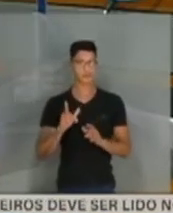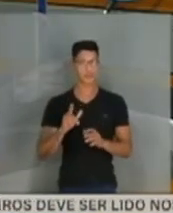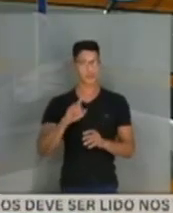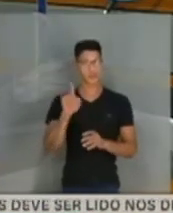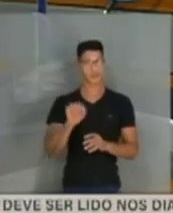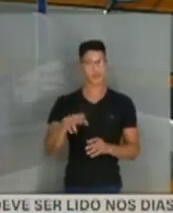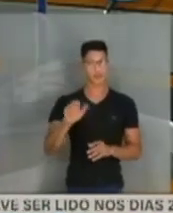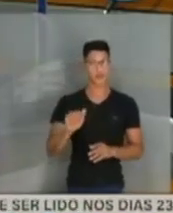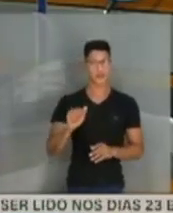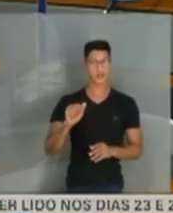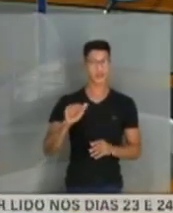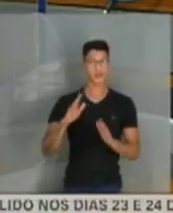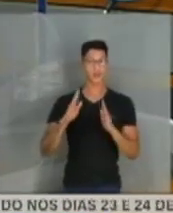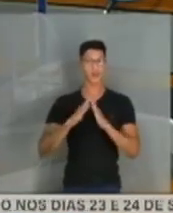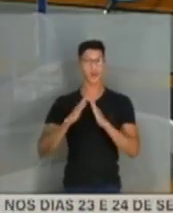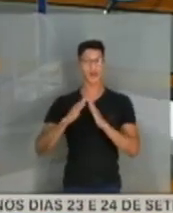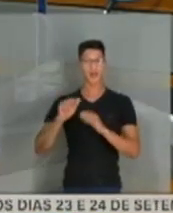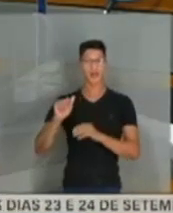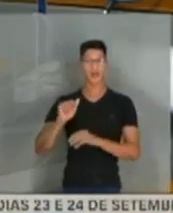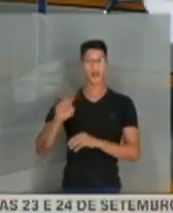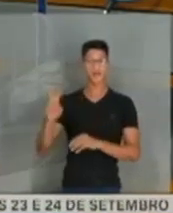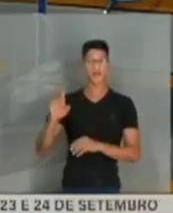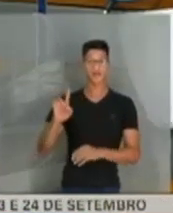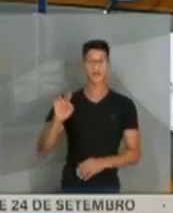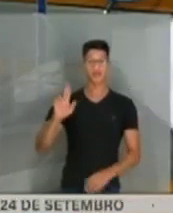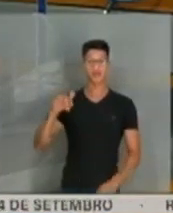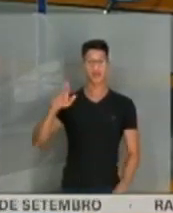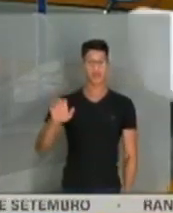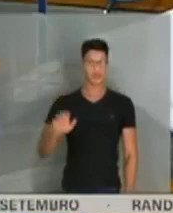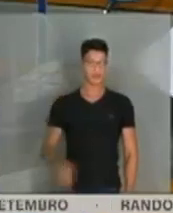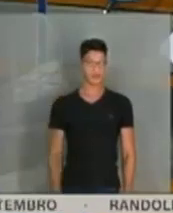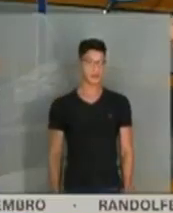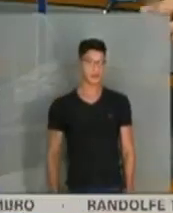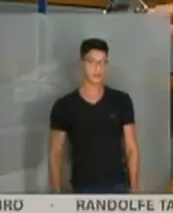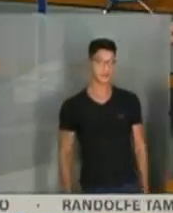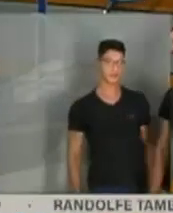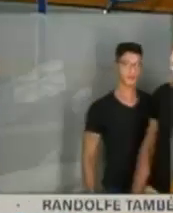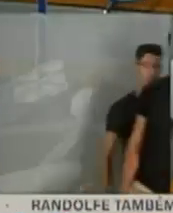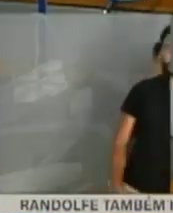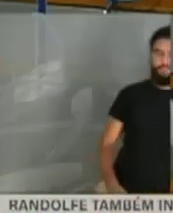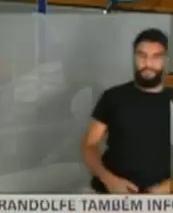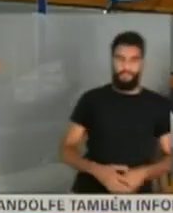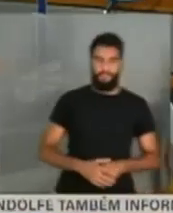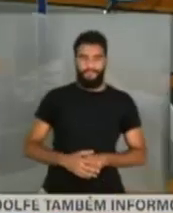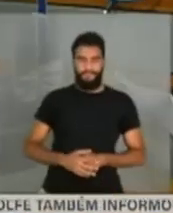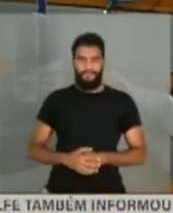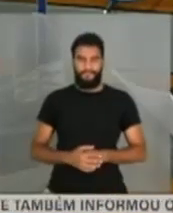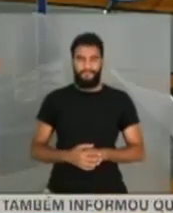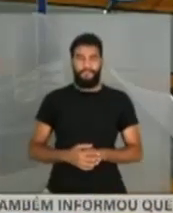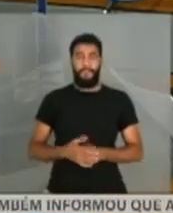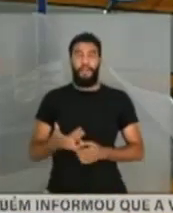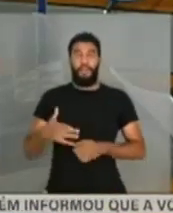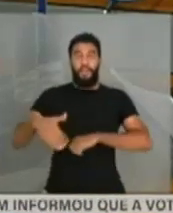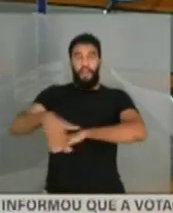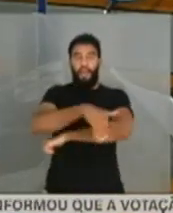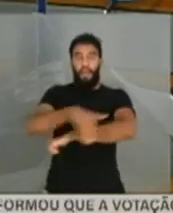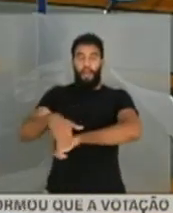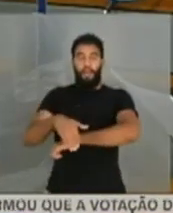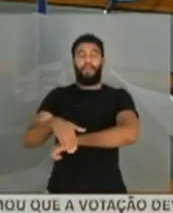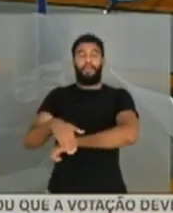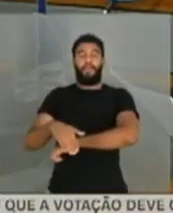eleitoral, domiciliado na Avenida Duque de Caxias, eu conheço, é meu vizinho. Avenida Duque de Caxias, número